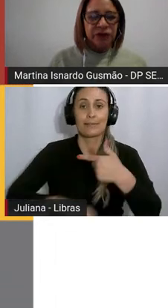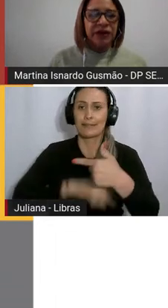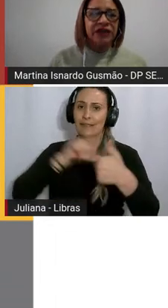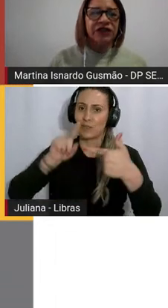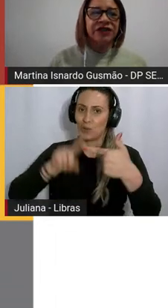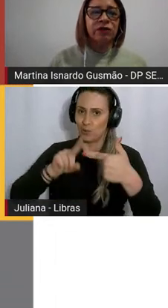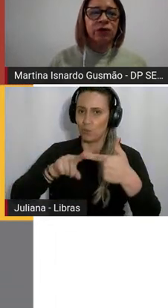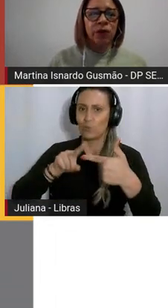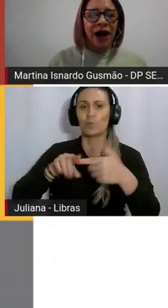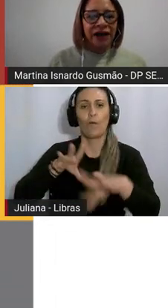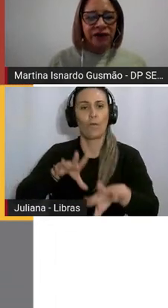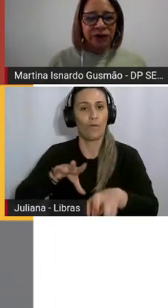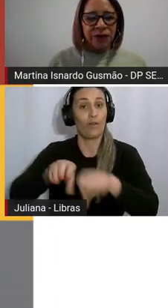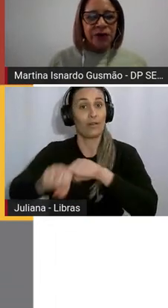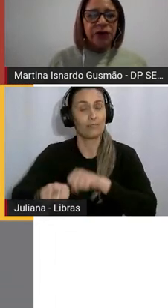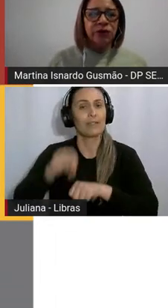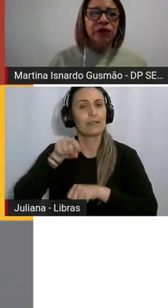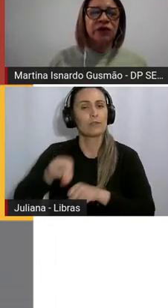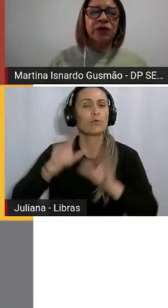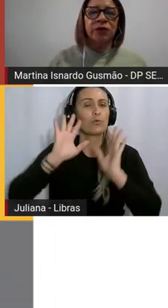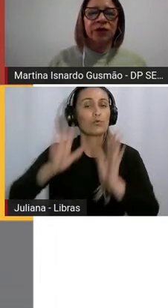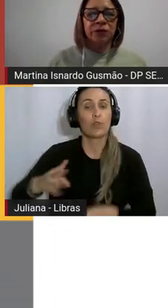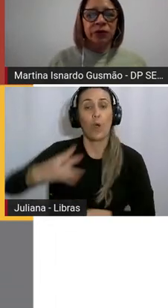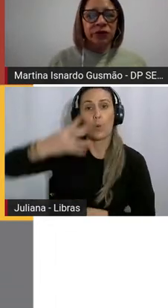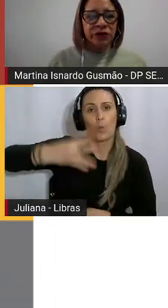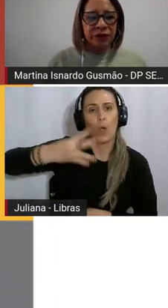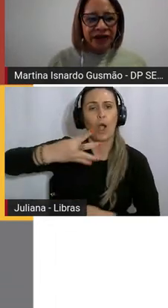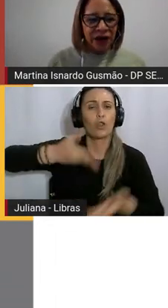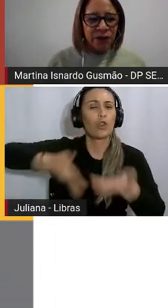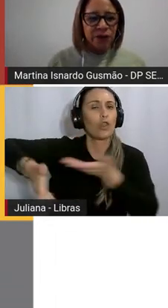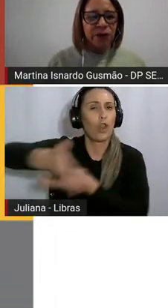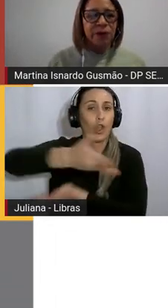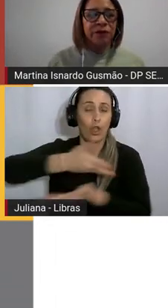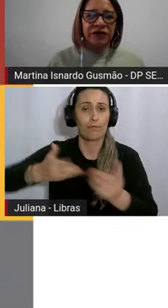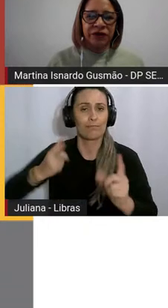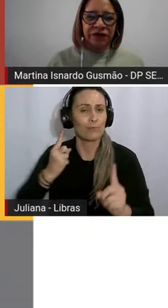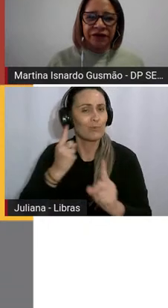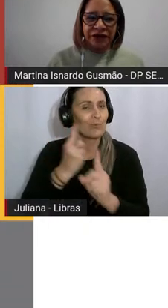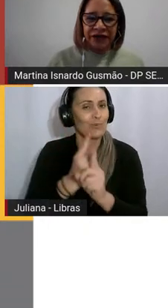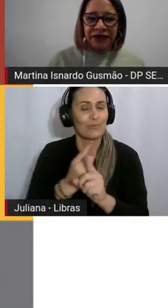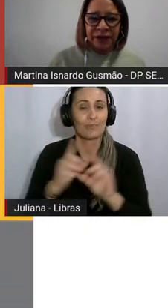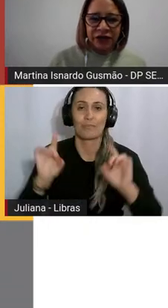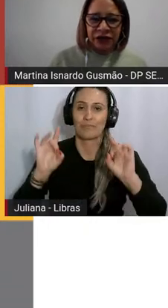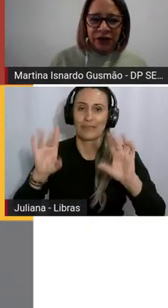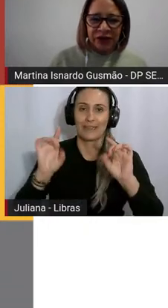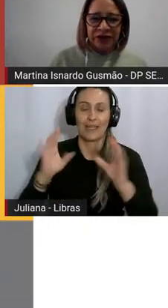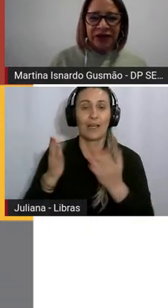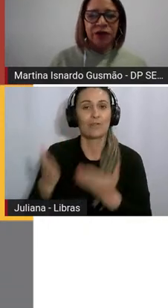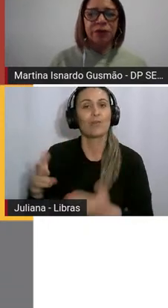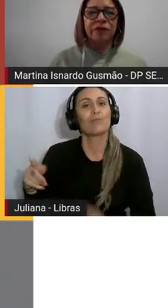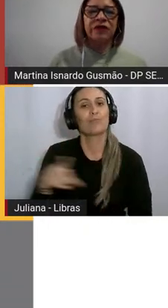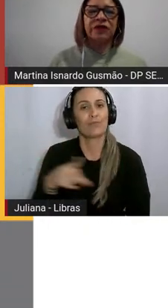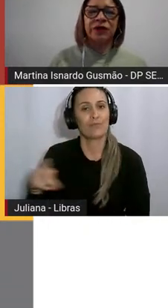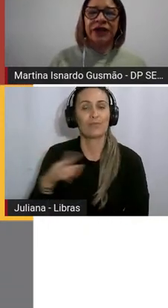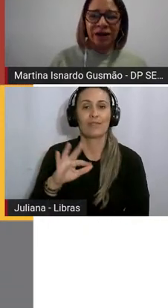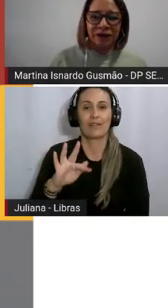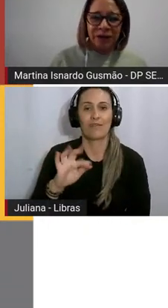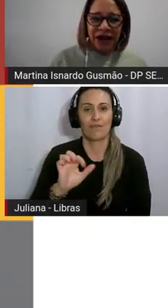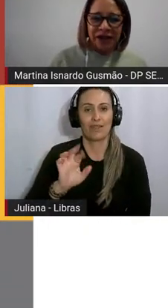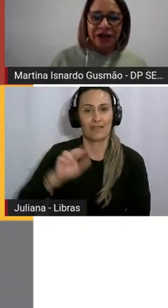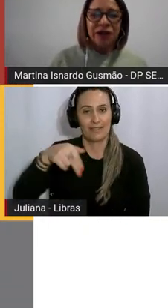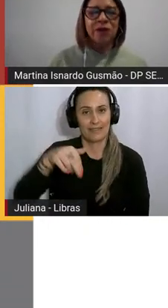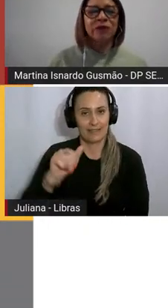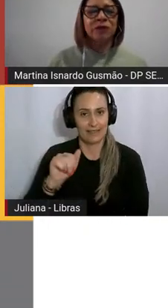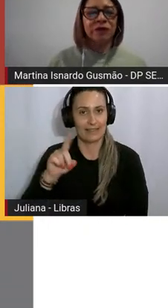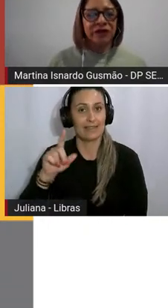deste ciclo 4 e o nosso encontro é muito especial com a professora Fernanda Bartkoski e o professor Carlos